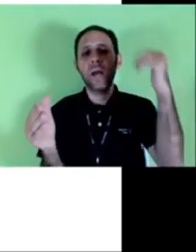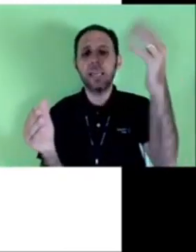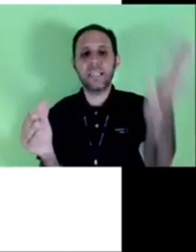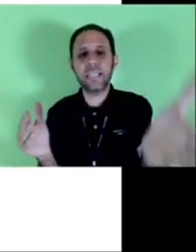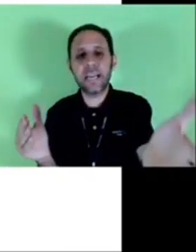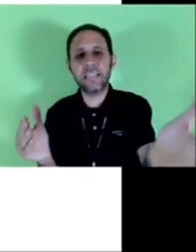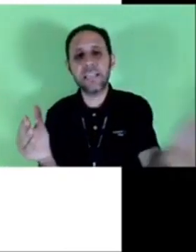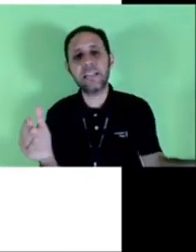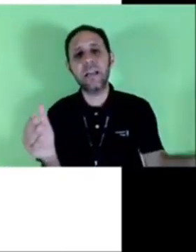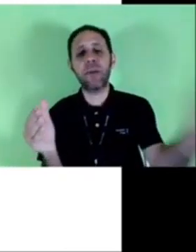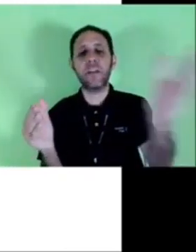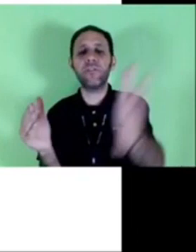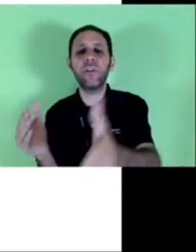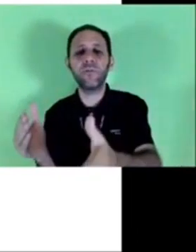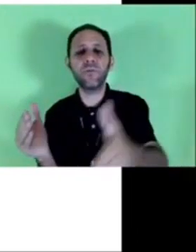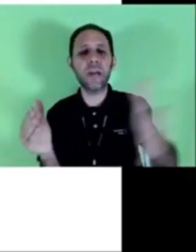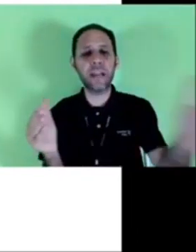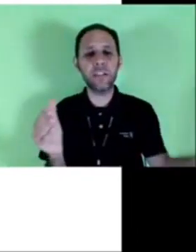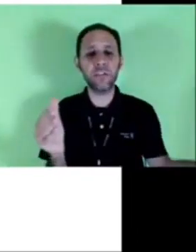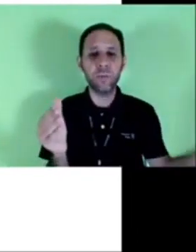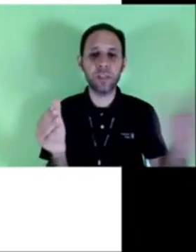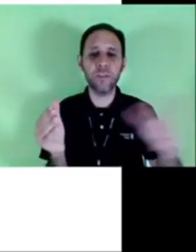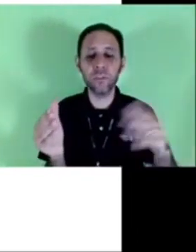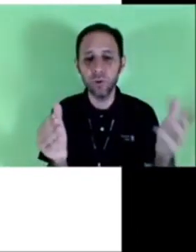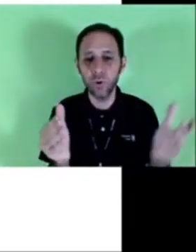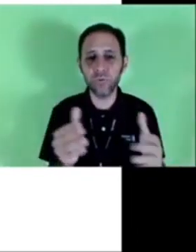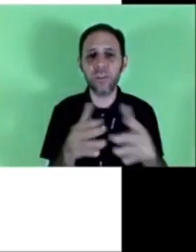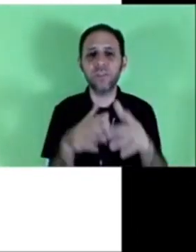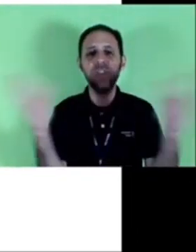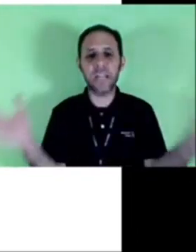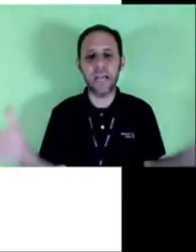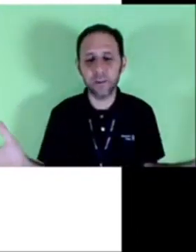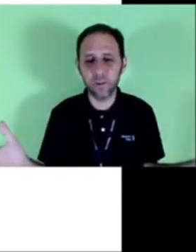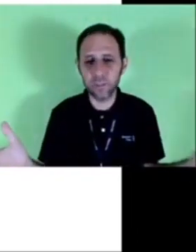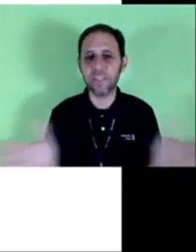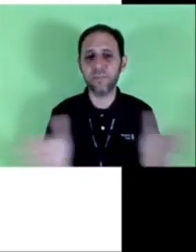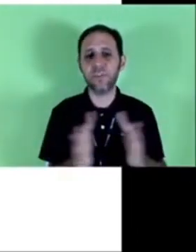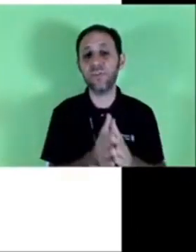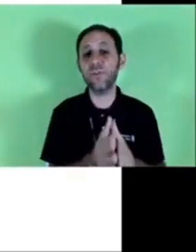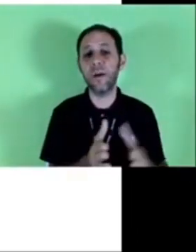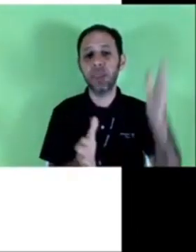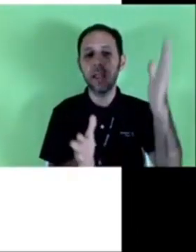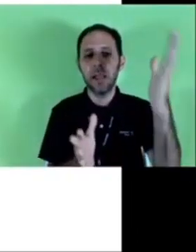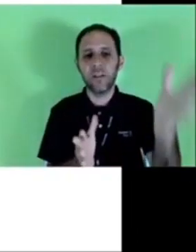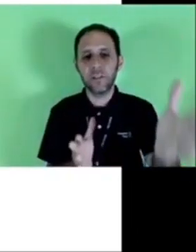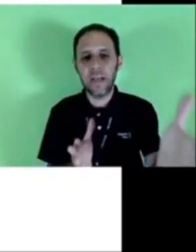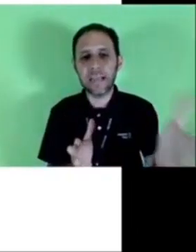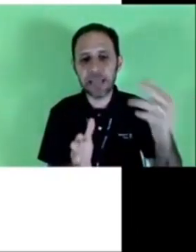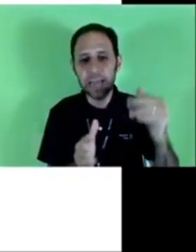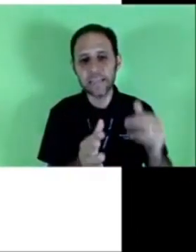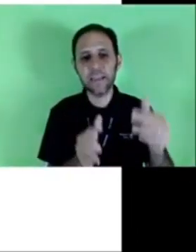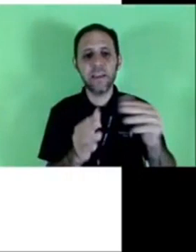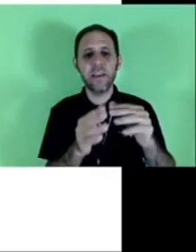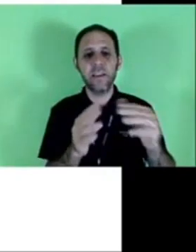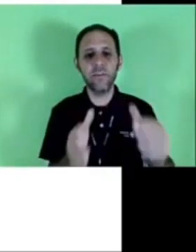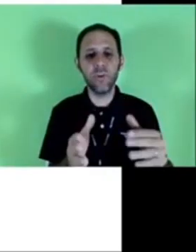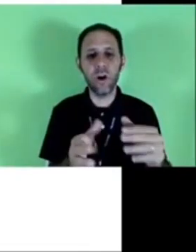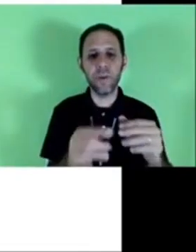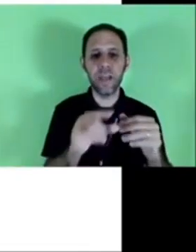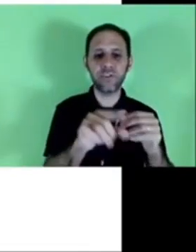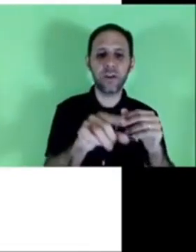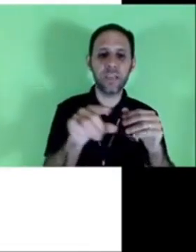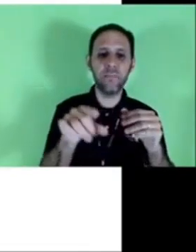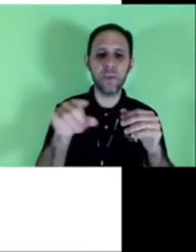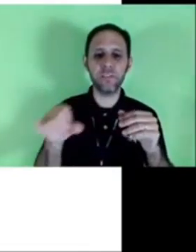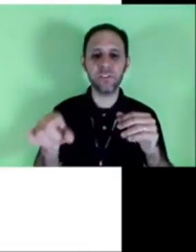ou aqui nesse caso que ele trabalhou em algum lugar entre um período e outro que não tinha nada contra essa pessoa a data e